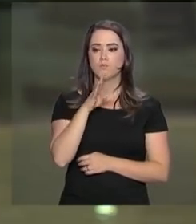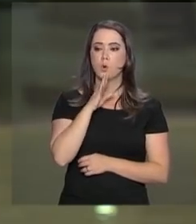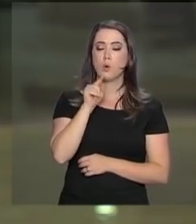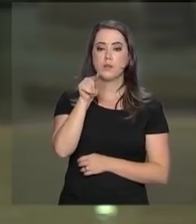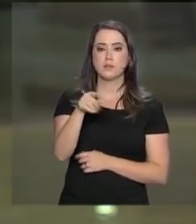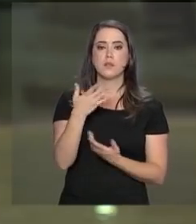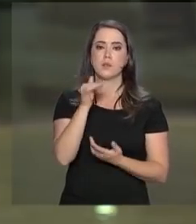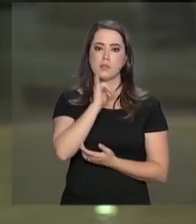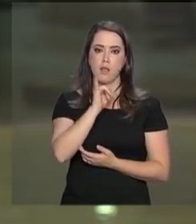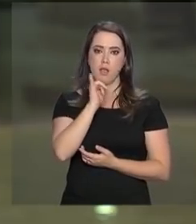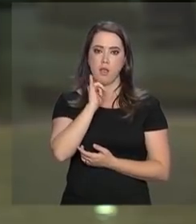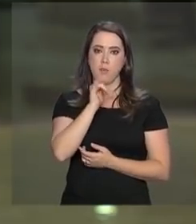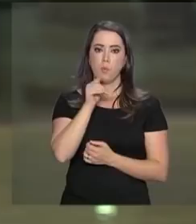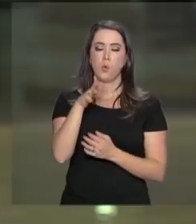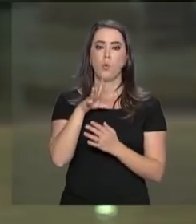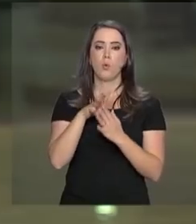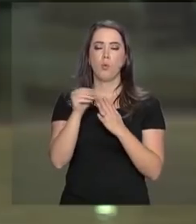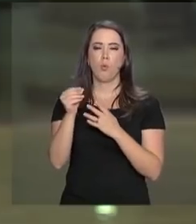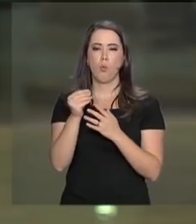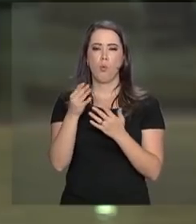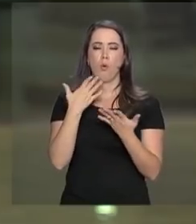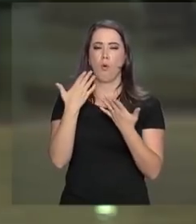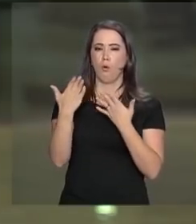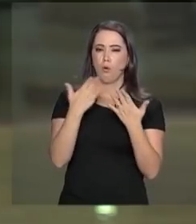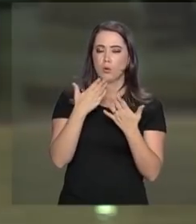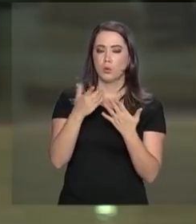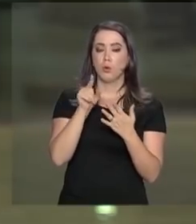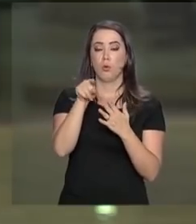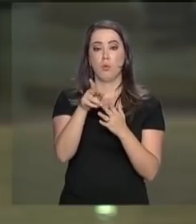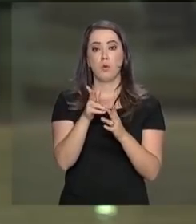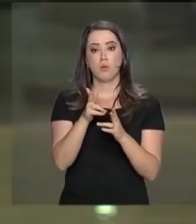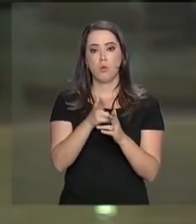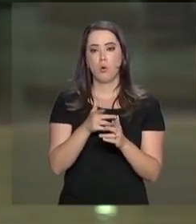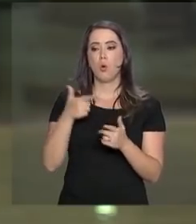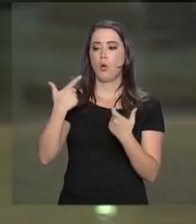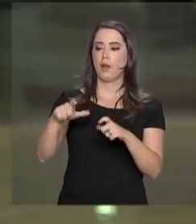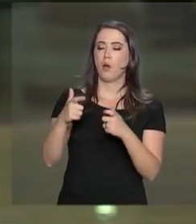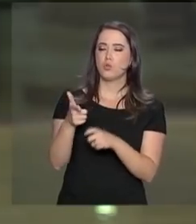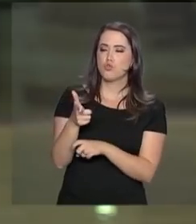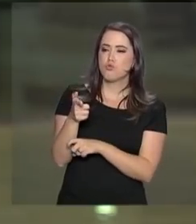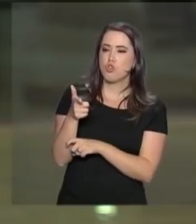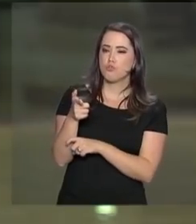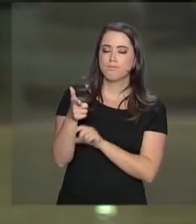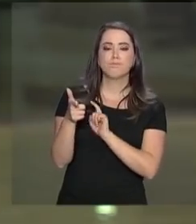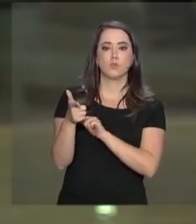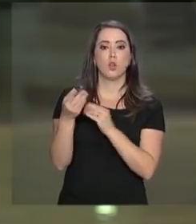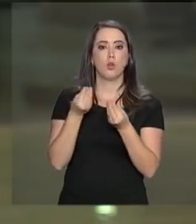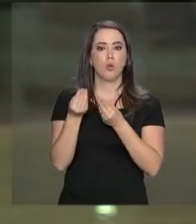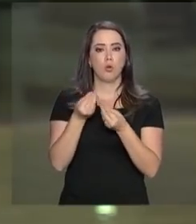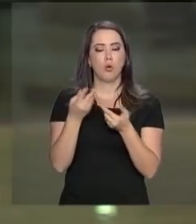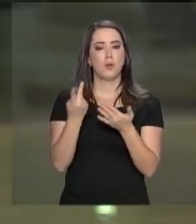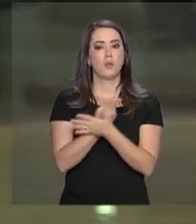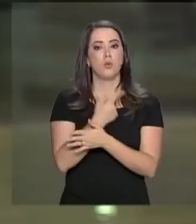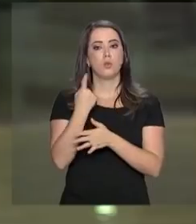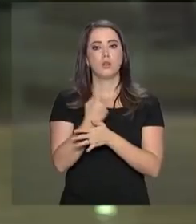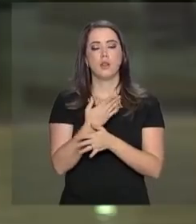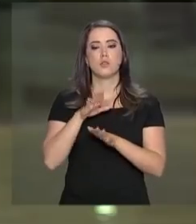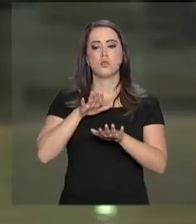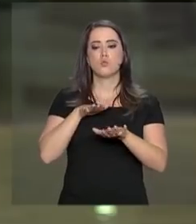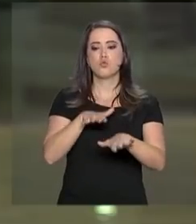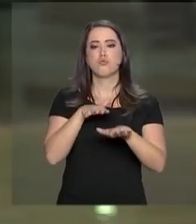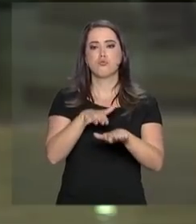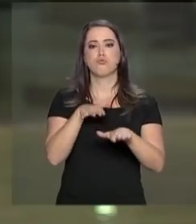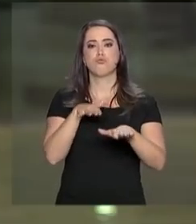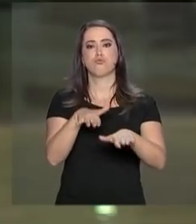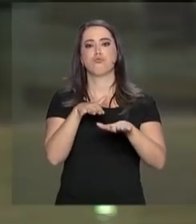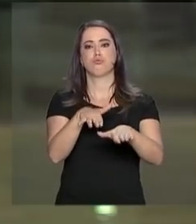de tiros e também acompanhou como funciona a demonstração de um comboio presidencial quando, por exemplo, o